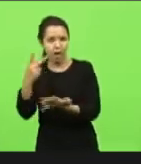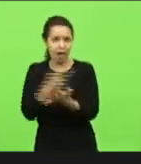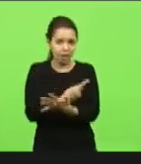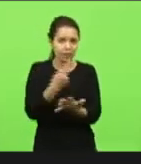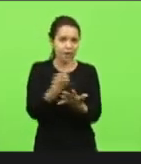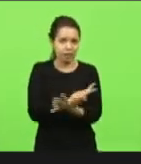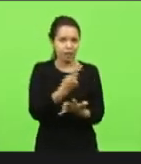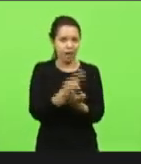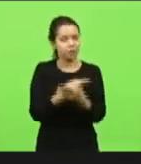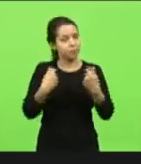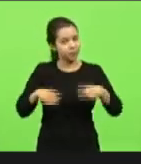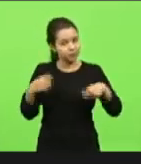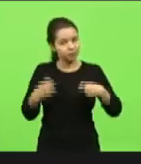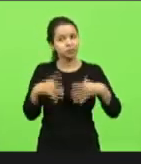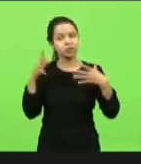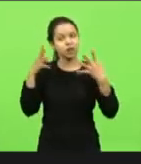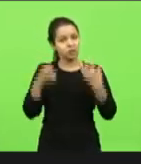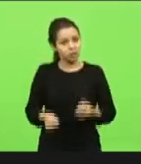que reconhecer isso